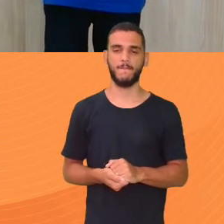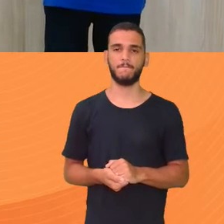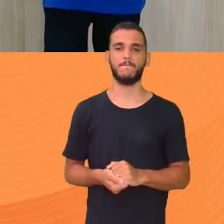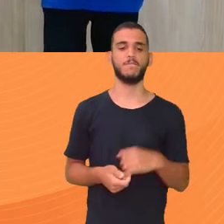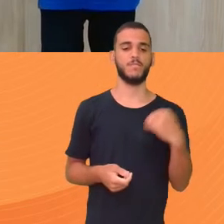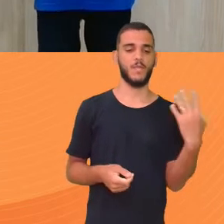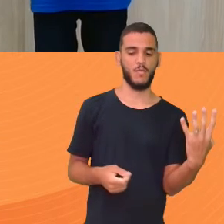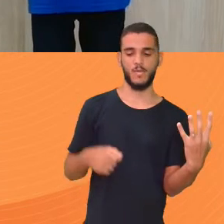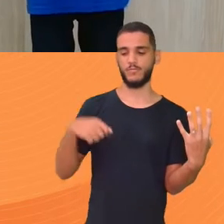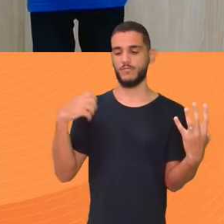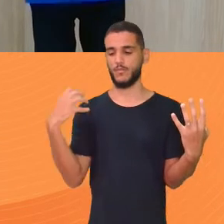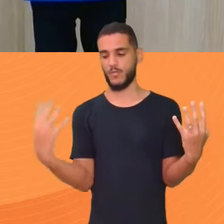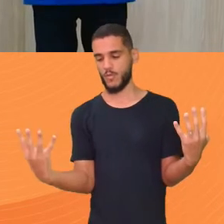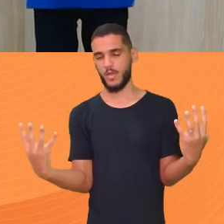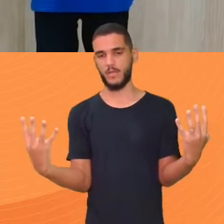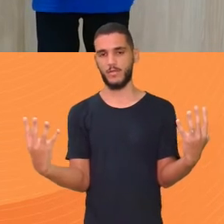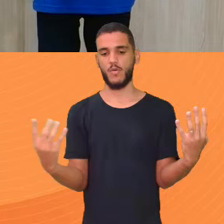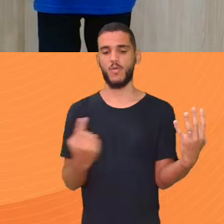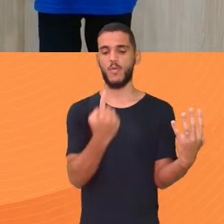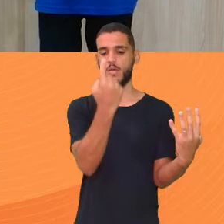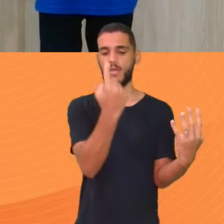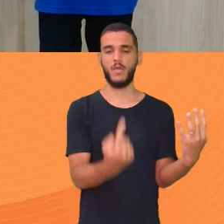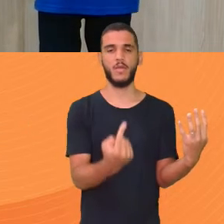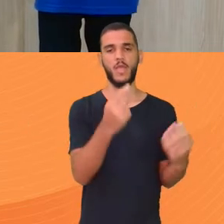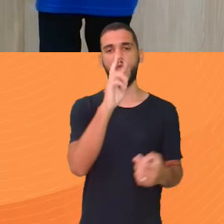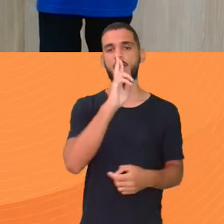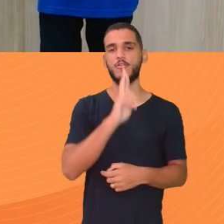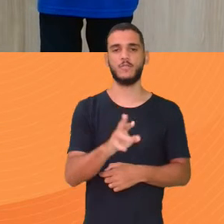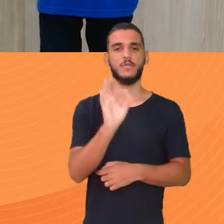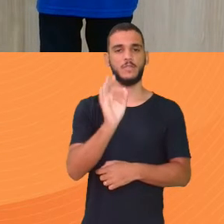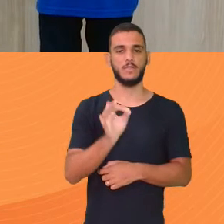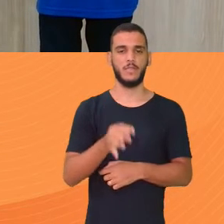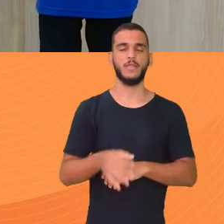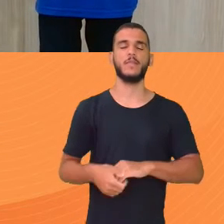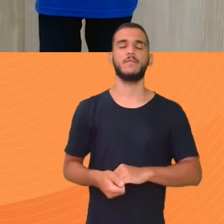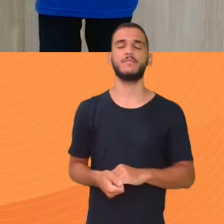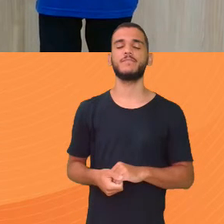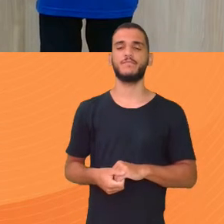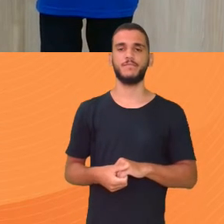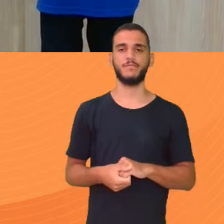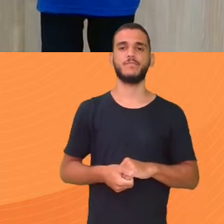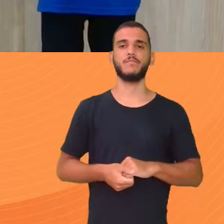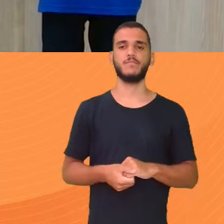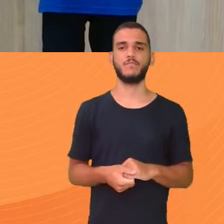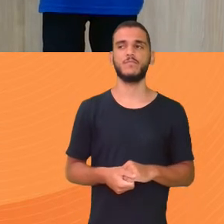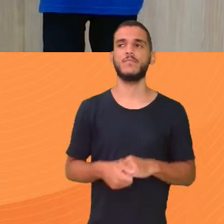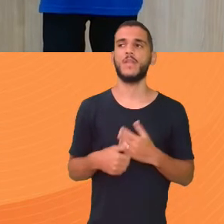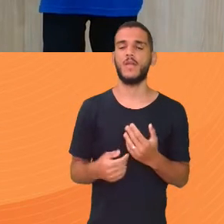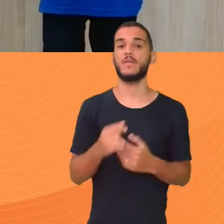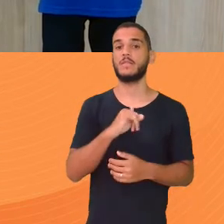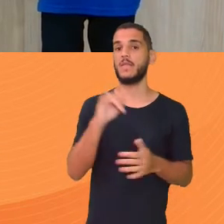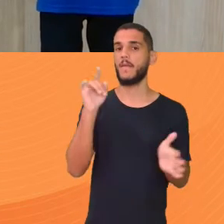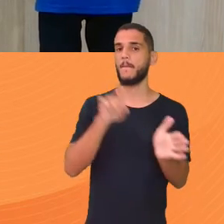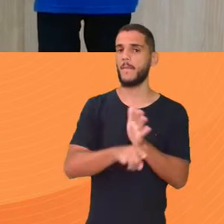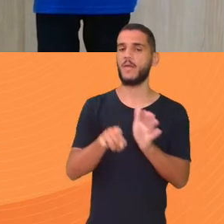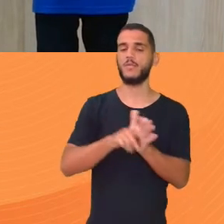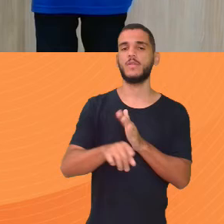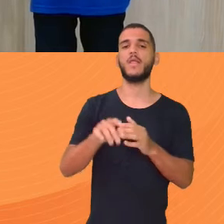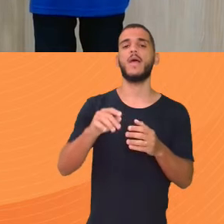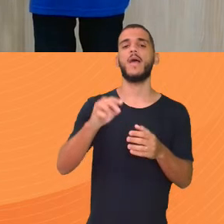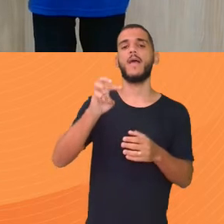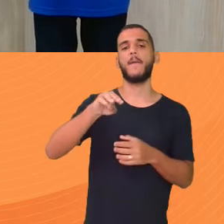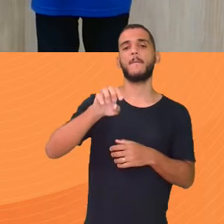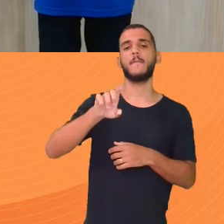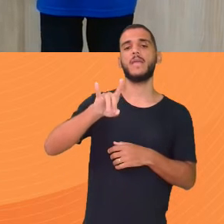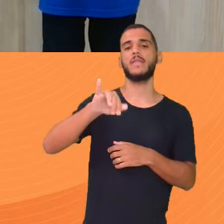4 de um lado 4 do outro E o do meio É a resposta Quando a quantidade De elementos É ímpar Então se perguntar Mediana Você já sabe